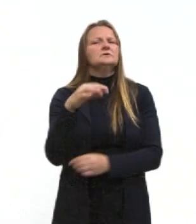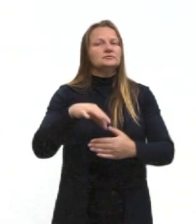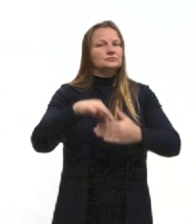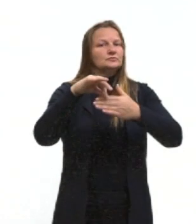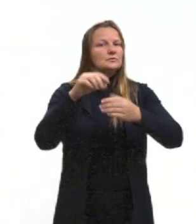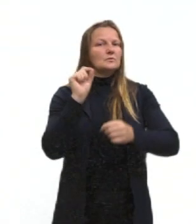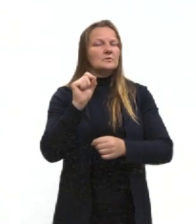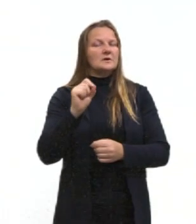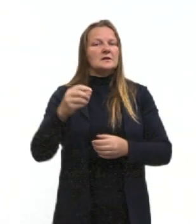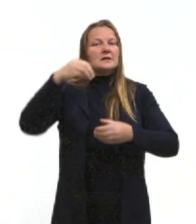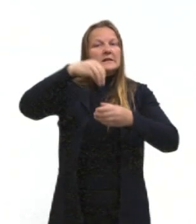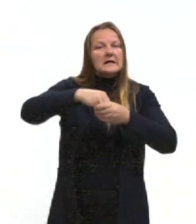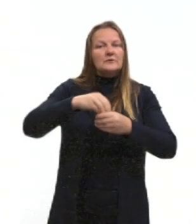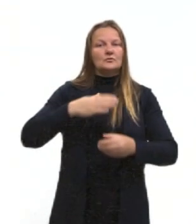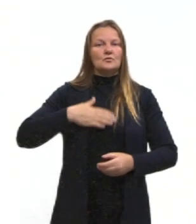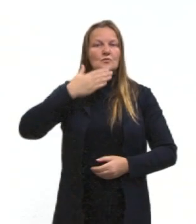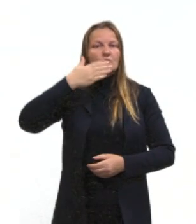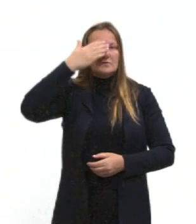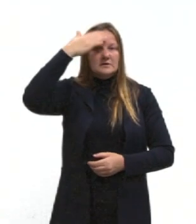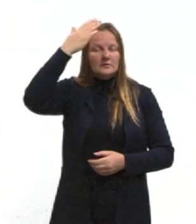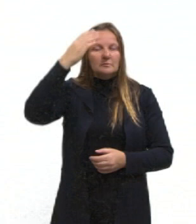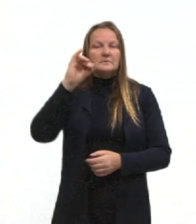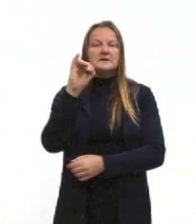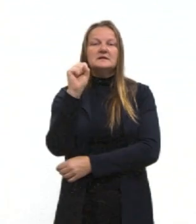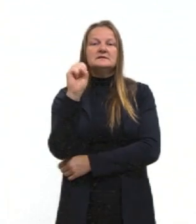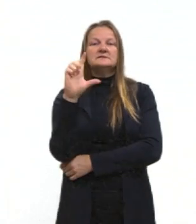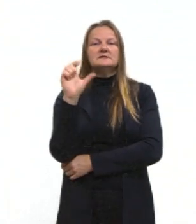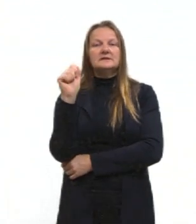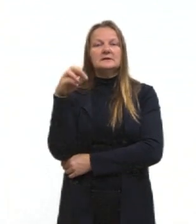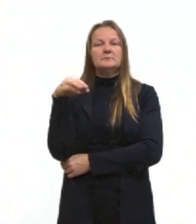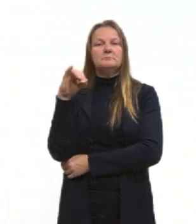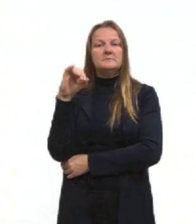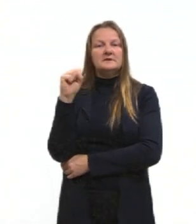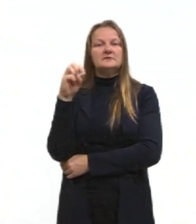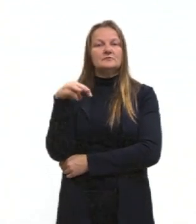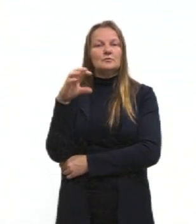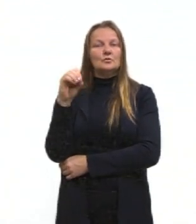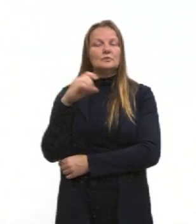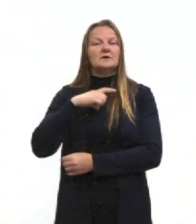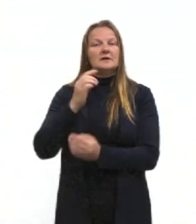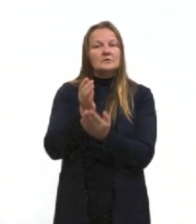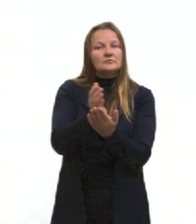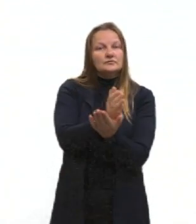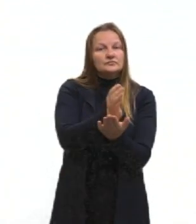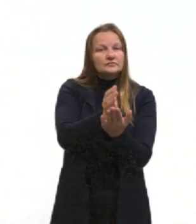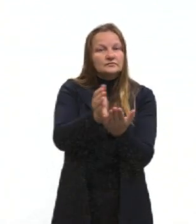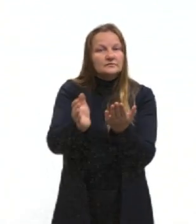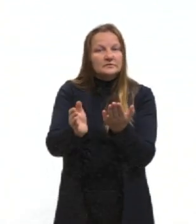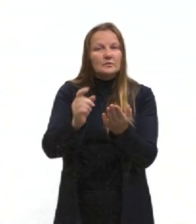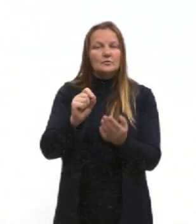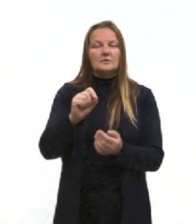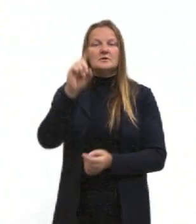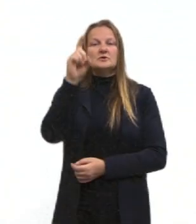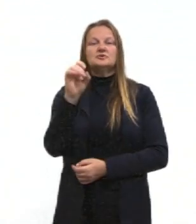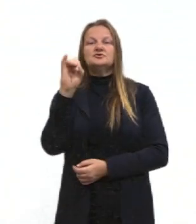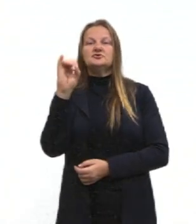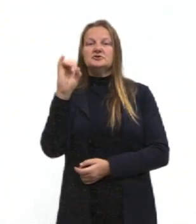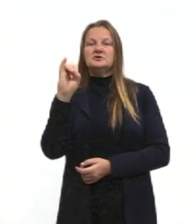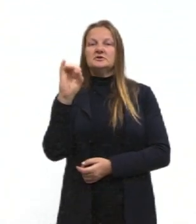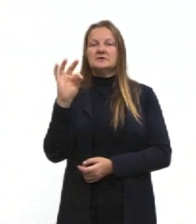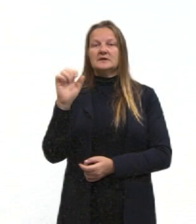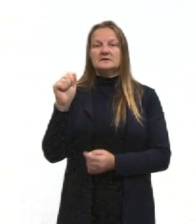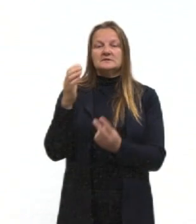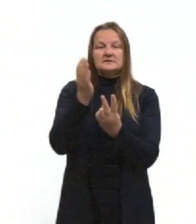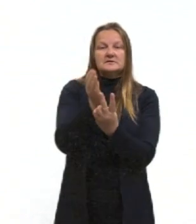dentro do islamismo, então, temos duas, duas, uma divisão bem clara, nós temos os xiítas e os